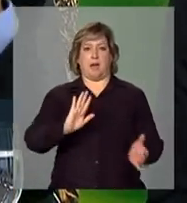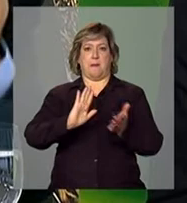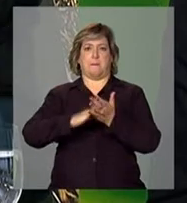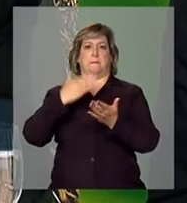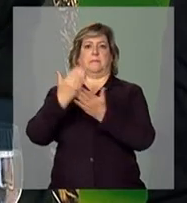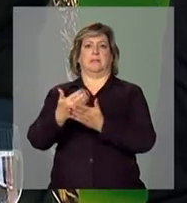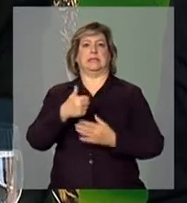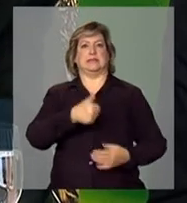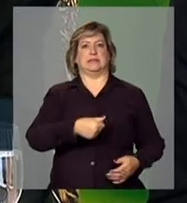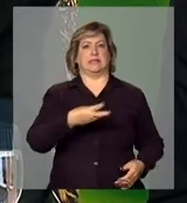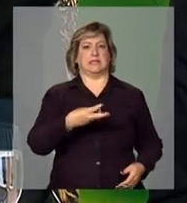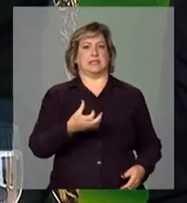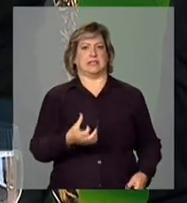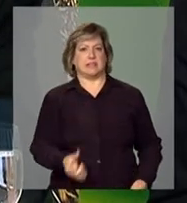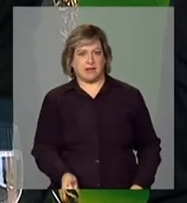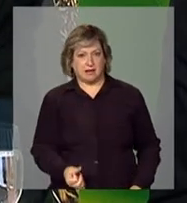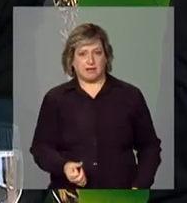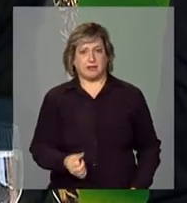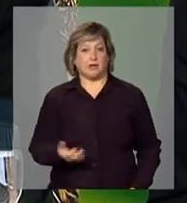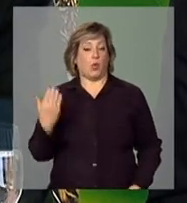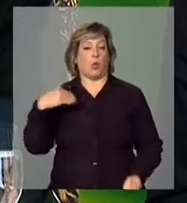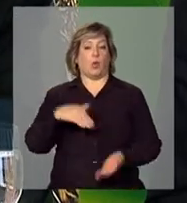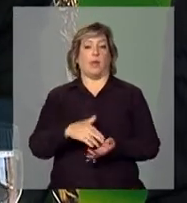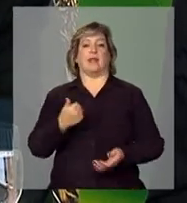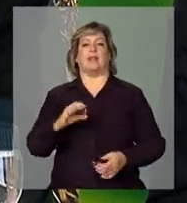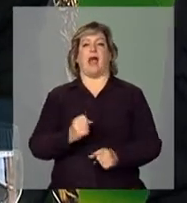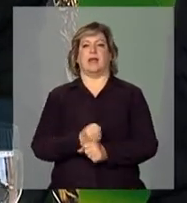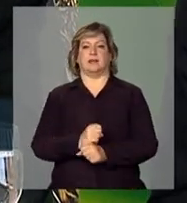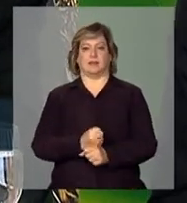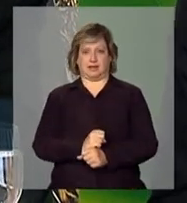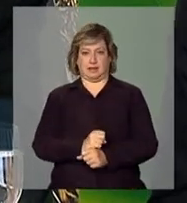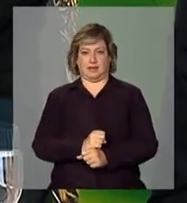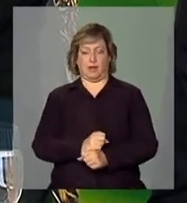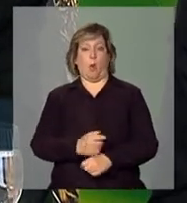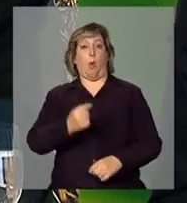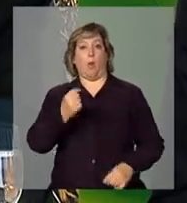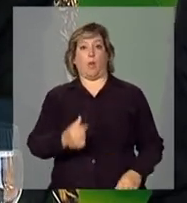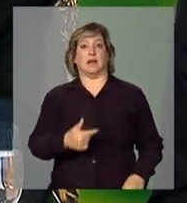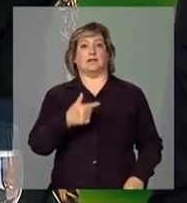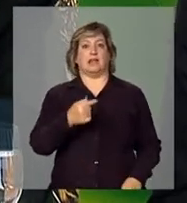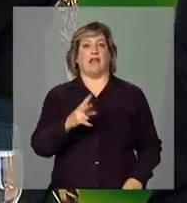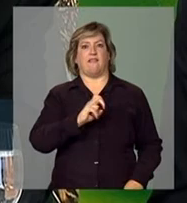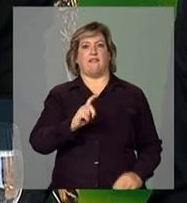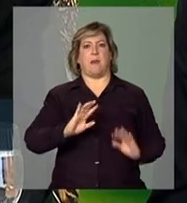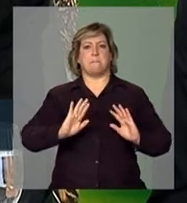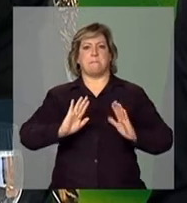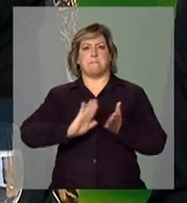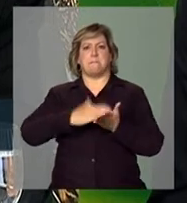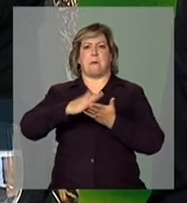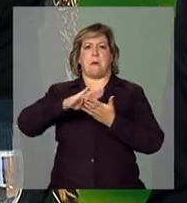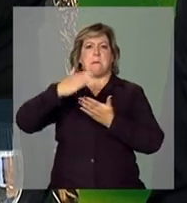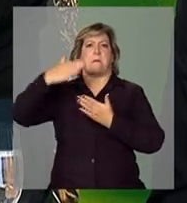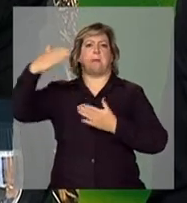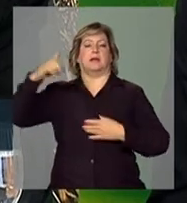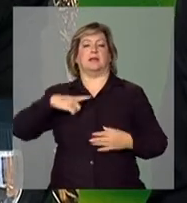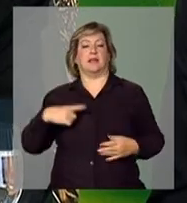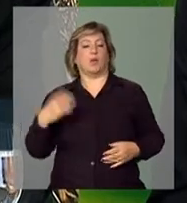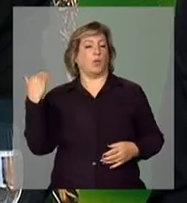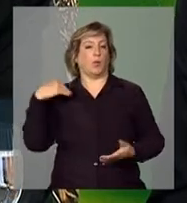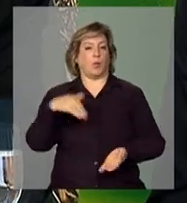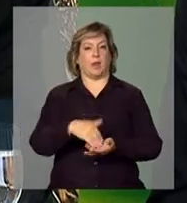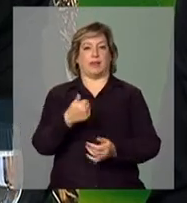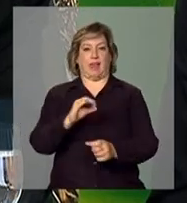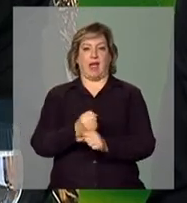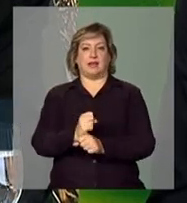136 nos últimos 10 anos, um aumento significativo, de quase sete vezes o crescimento nesses últimos 10 anos.